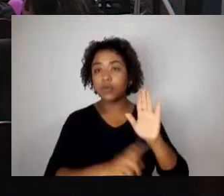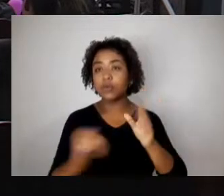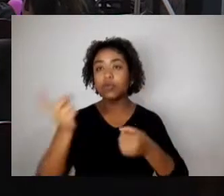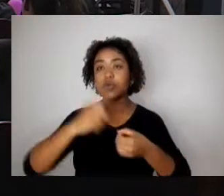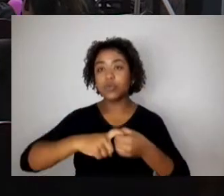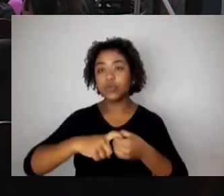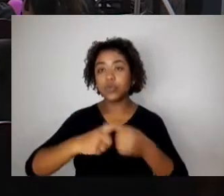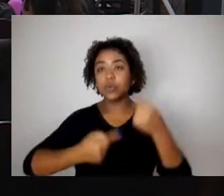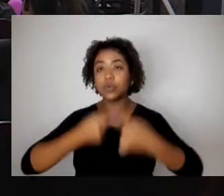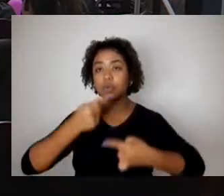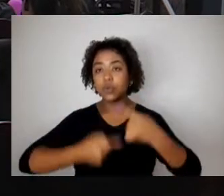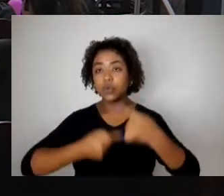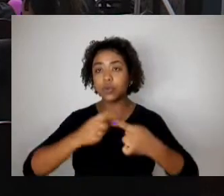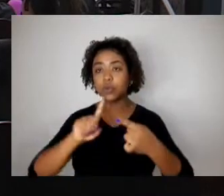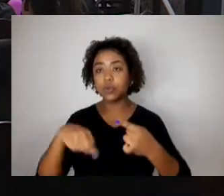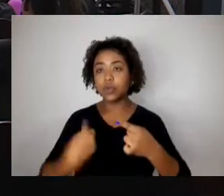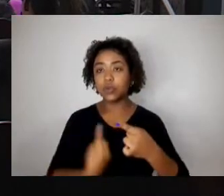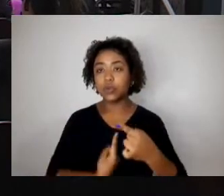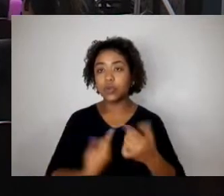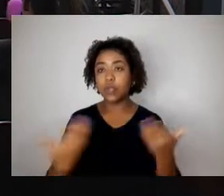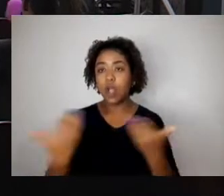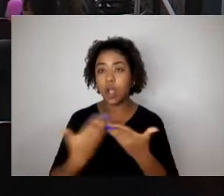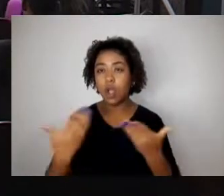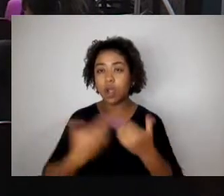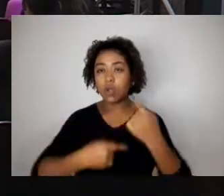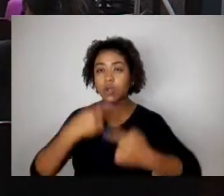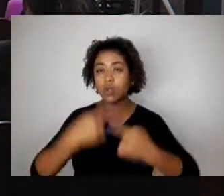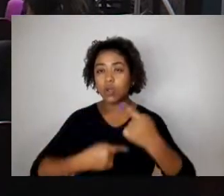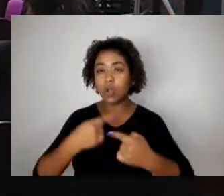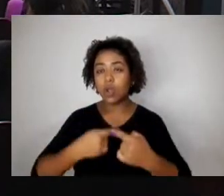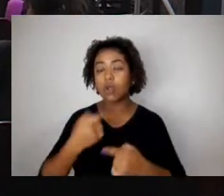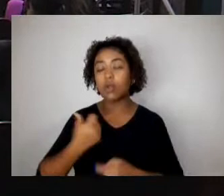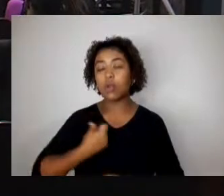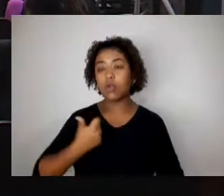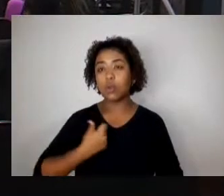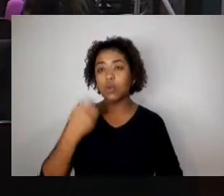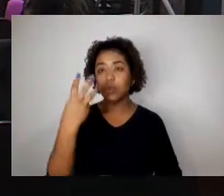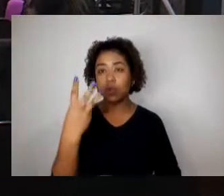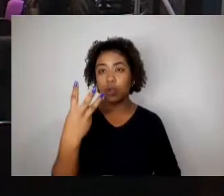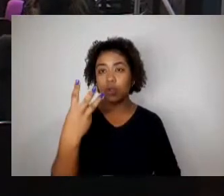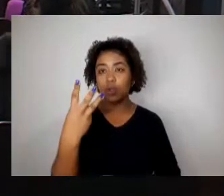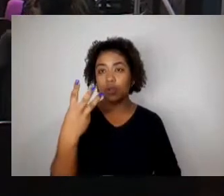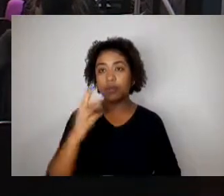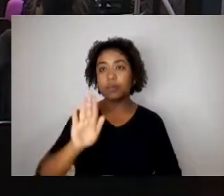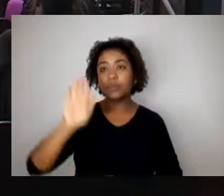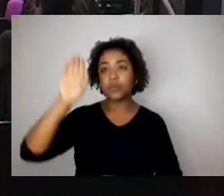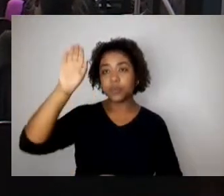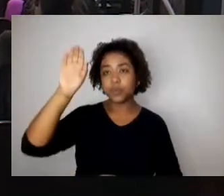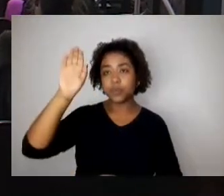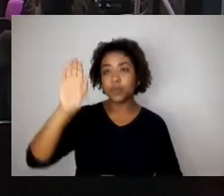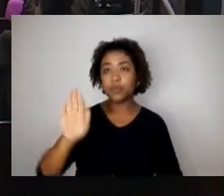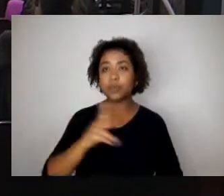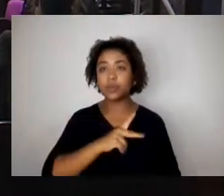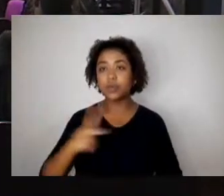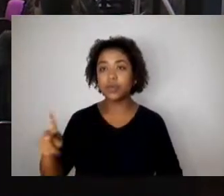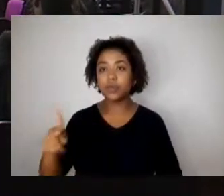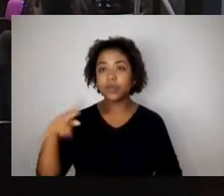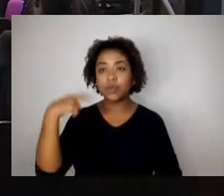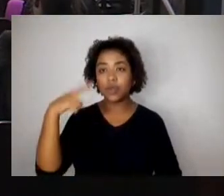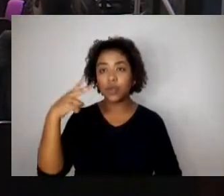agora na discussão da matéria de número 3. Pela ordem, presidente. Pela ordem, vereadora Cido Oliveira. Não,